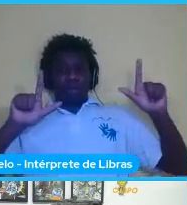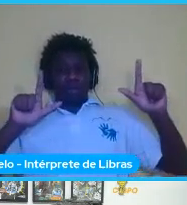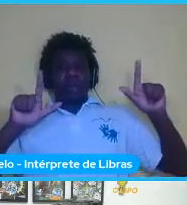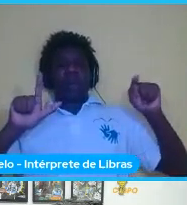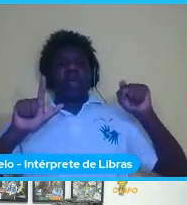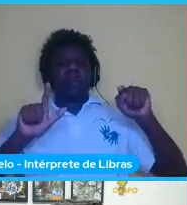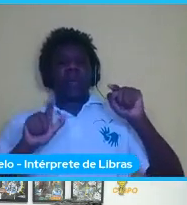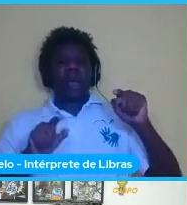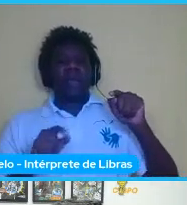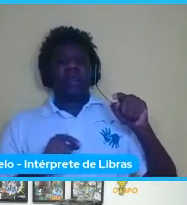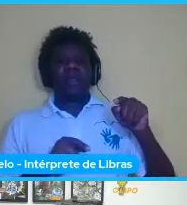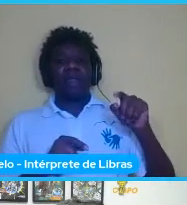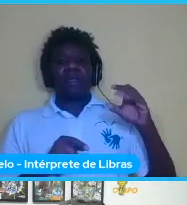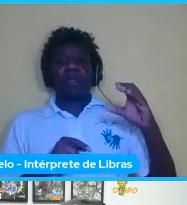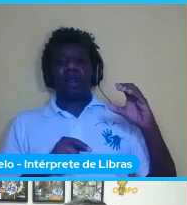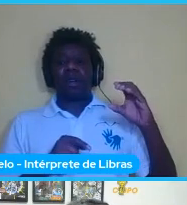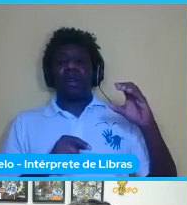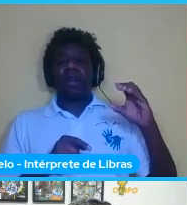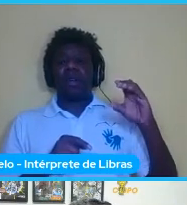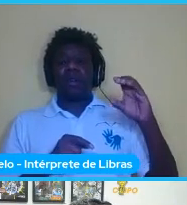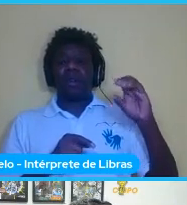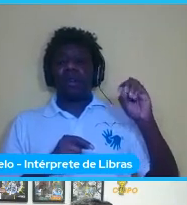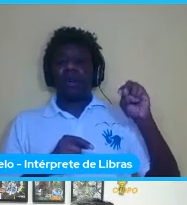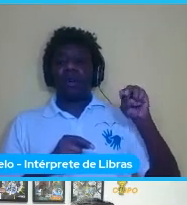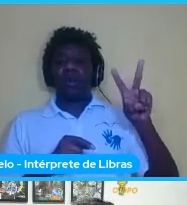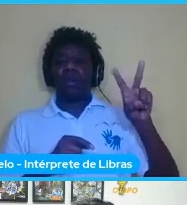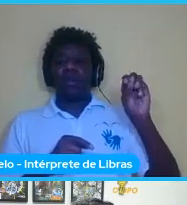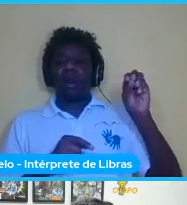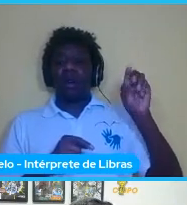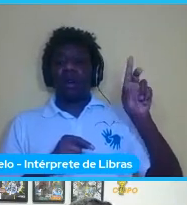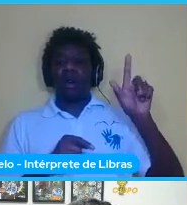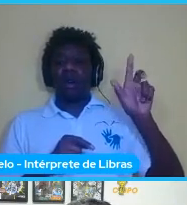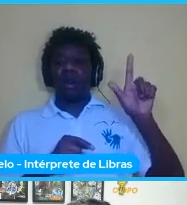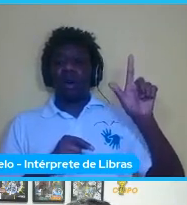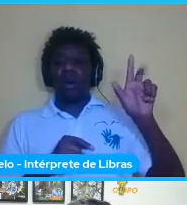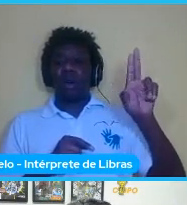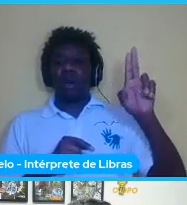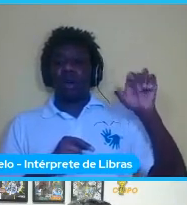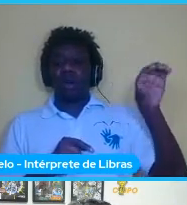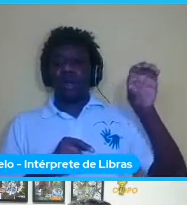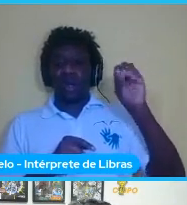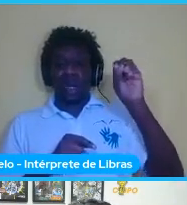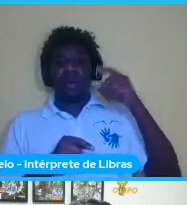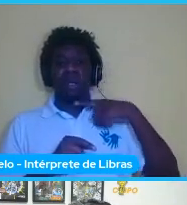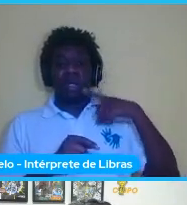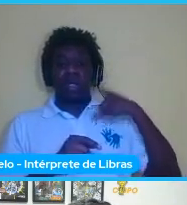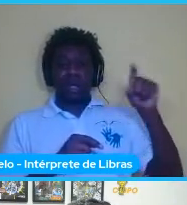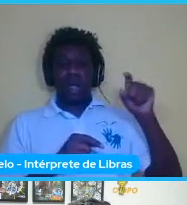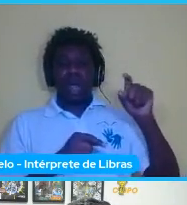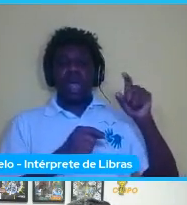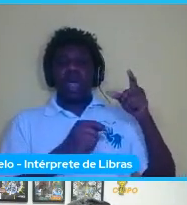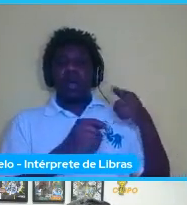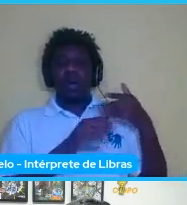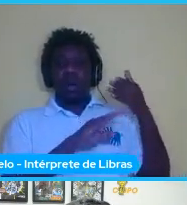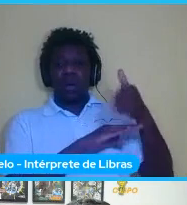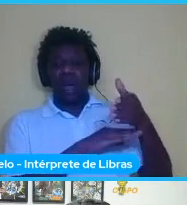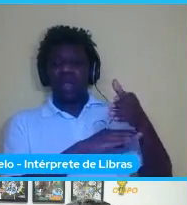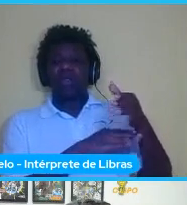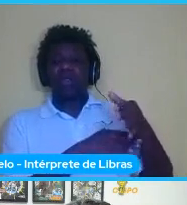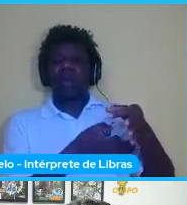essas convoluções aqui ao longo do tempo então a gente tem uma imagem de entrada de uma xícara aqui colorida